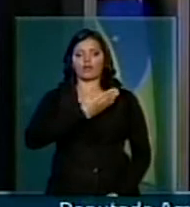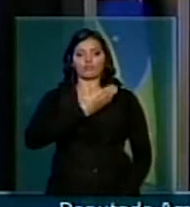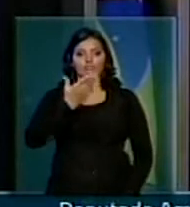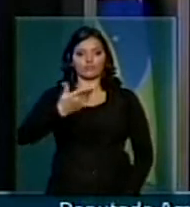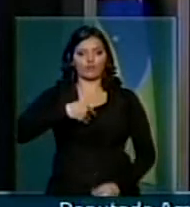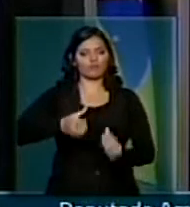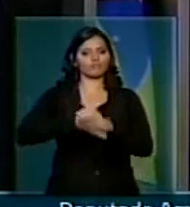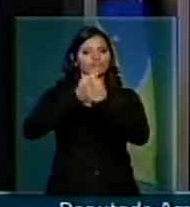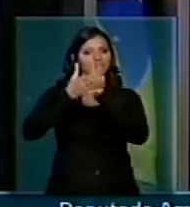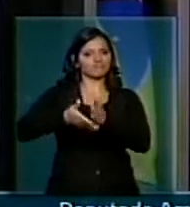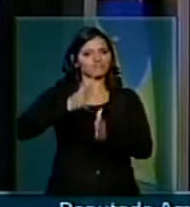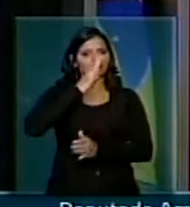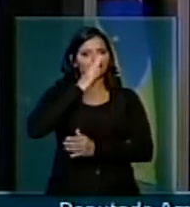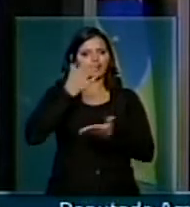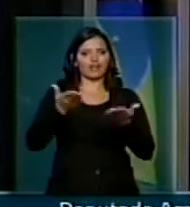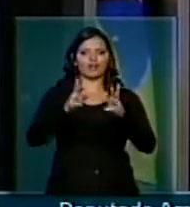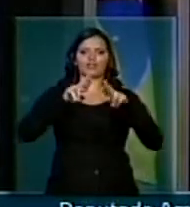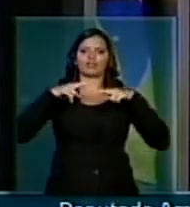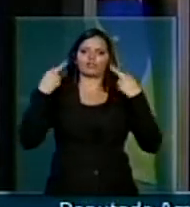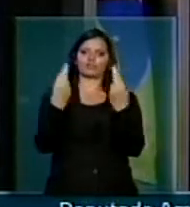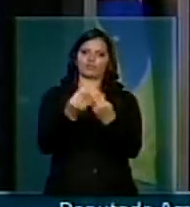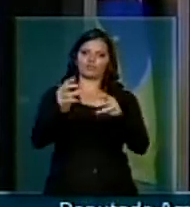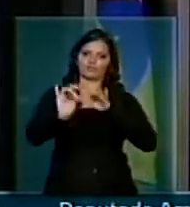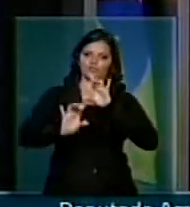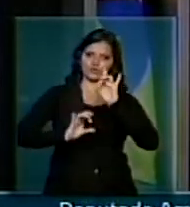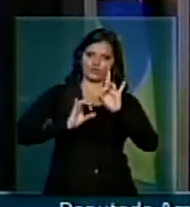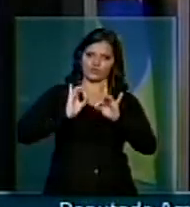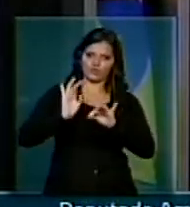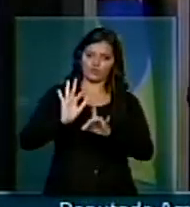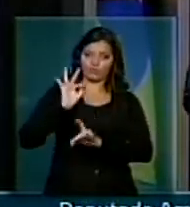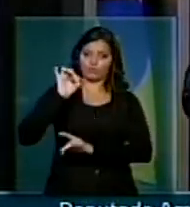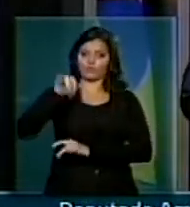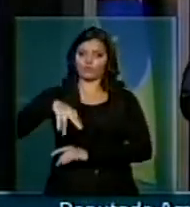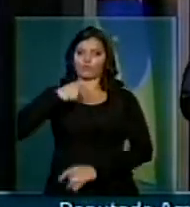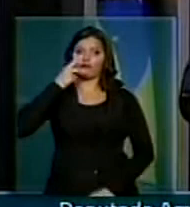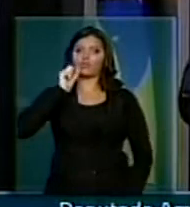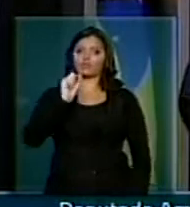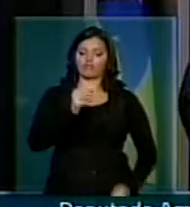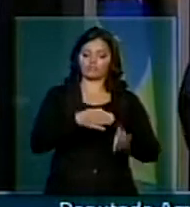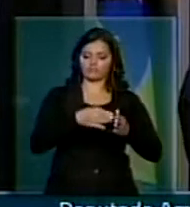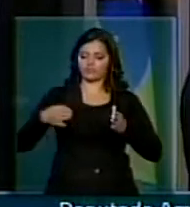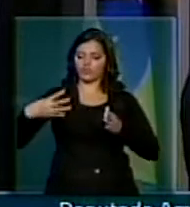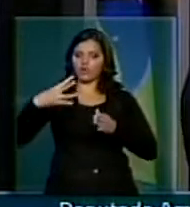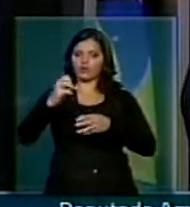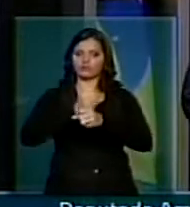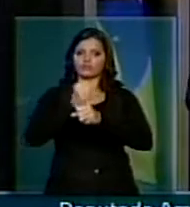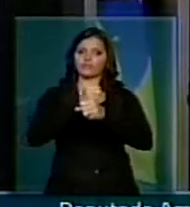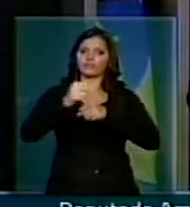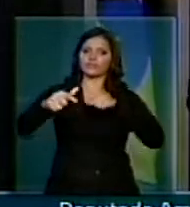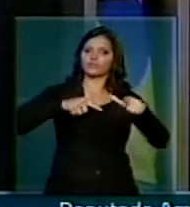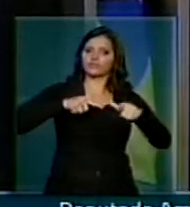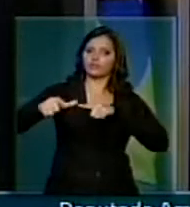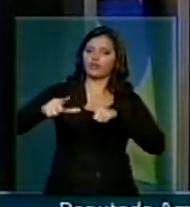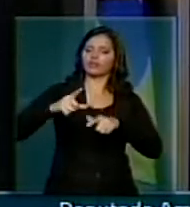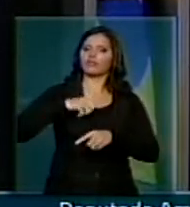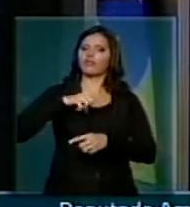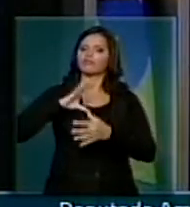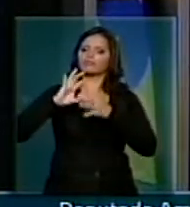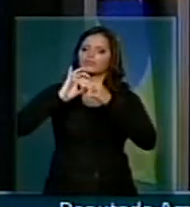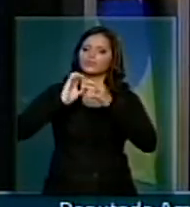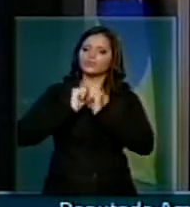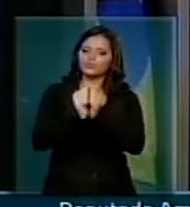prestigiando esse ato. E dizer, por fim, que o nosso mandato vai se somar aí a desses